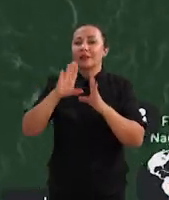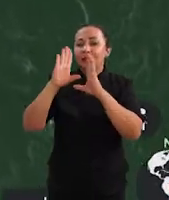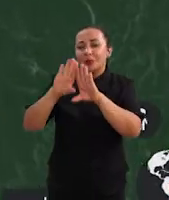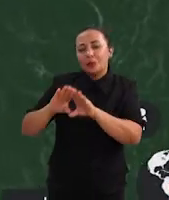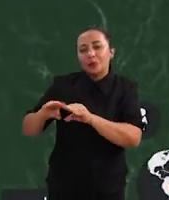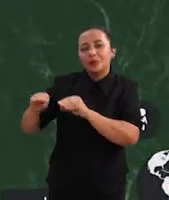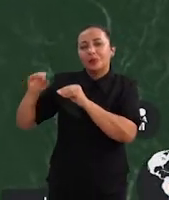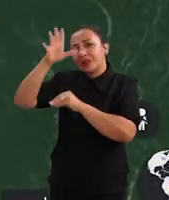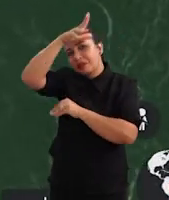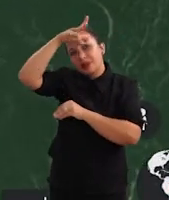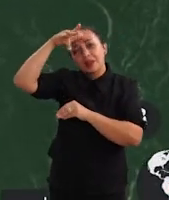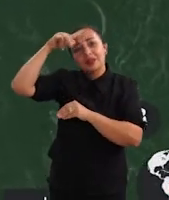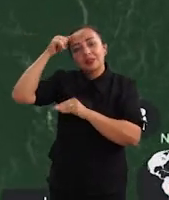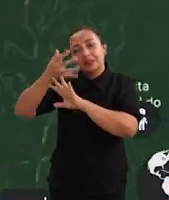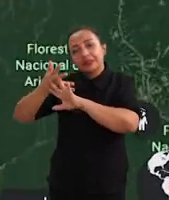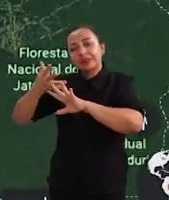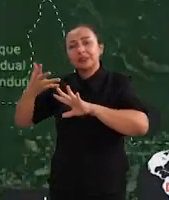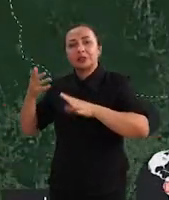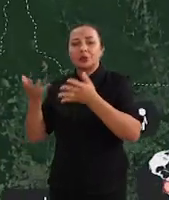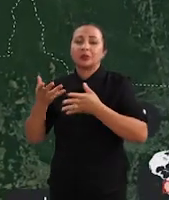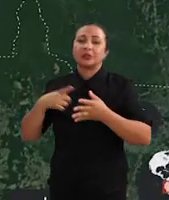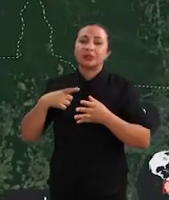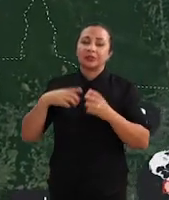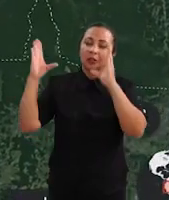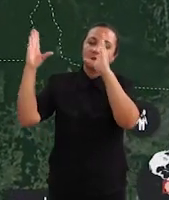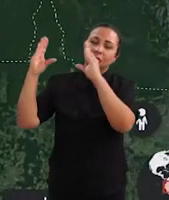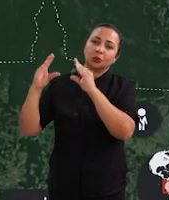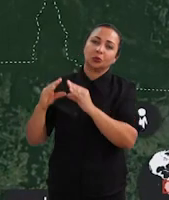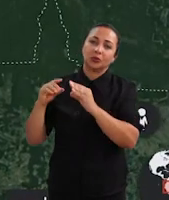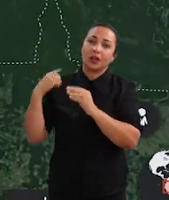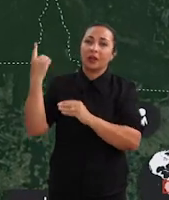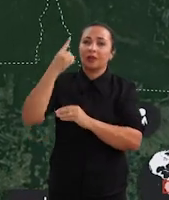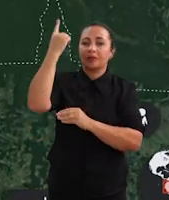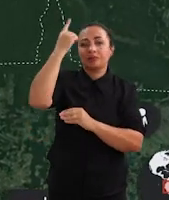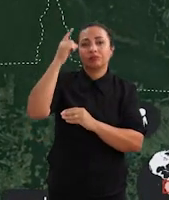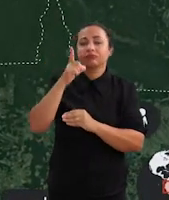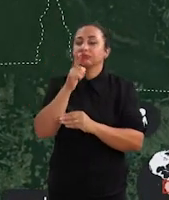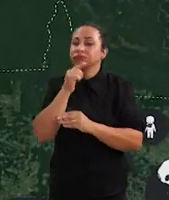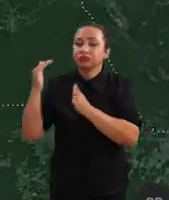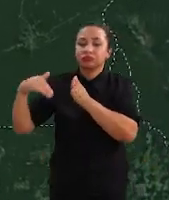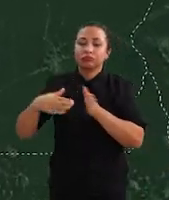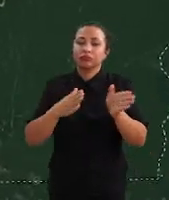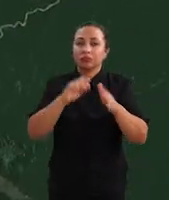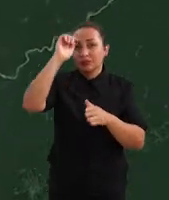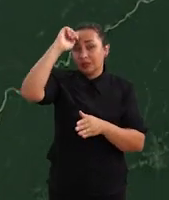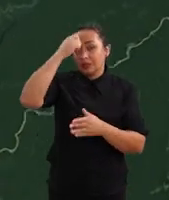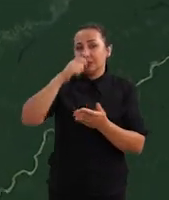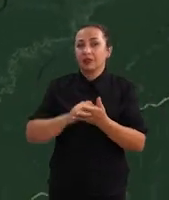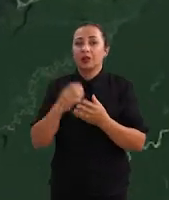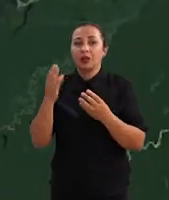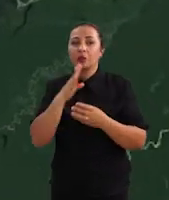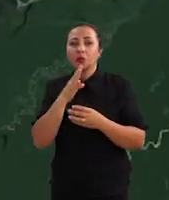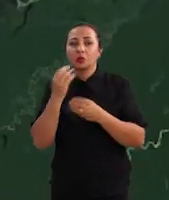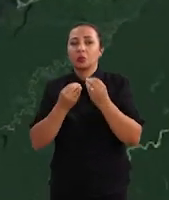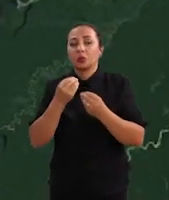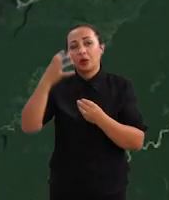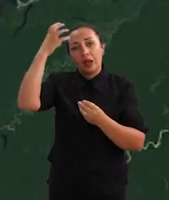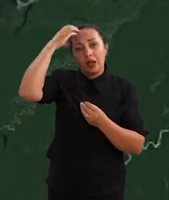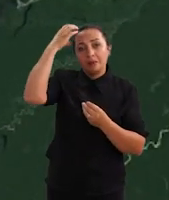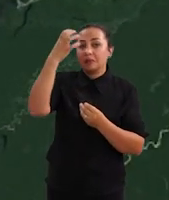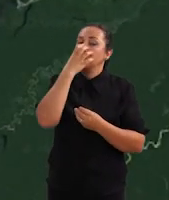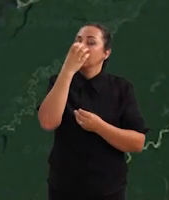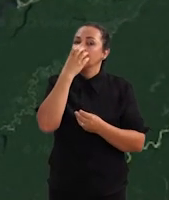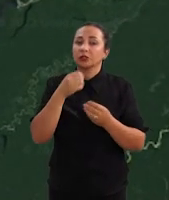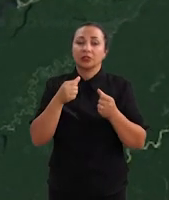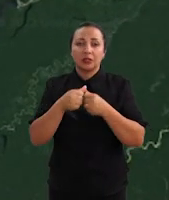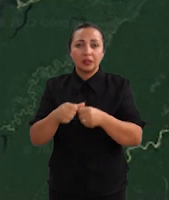adentro e hoje está reduzido ao Alto Rio Negro, que é uma região conhecida como Cabeça de Cachorro, que fica